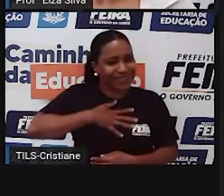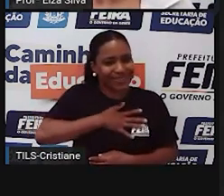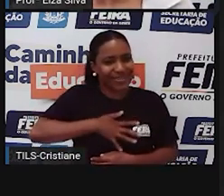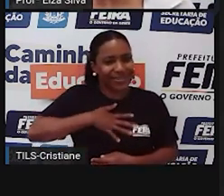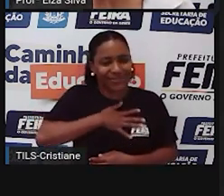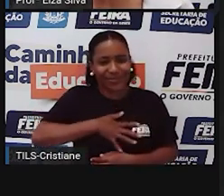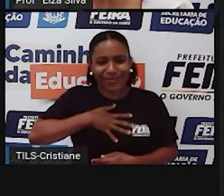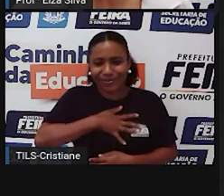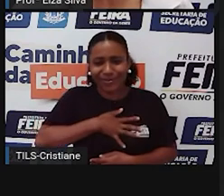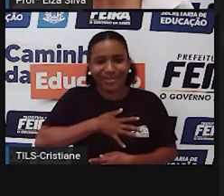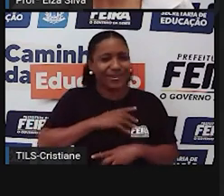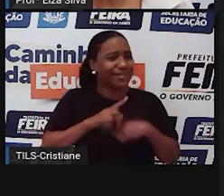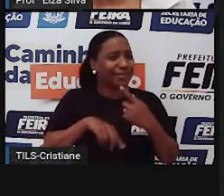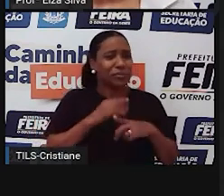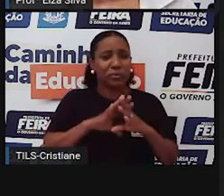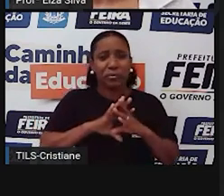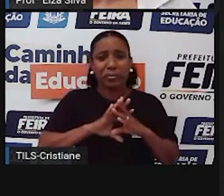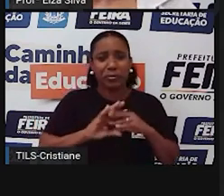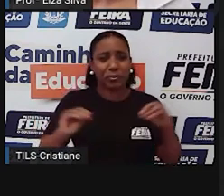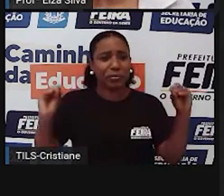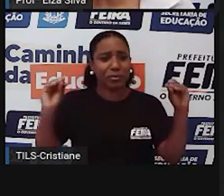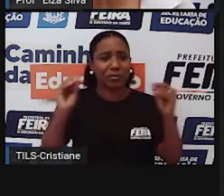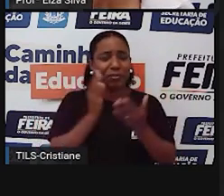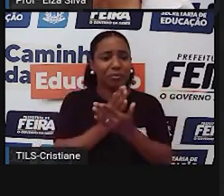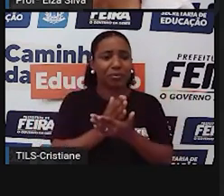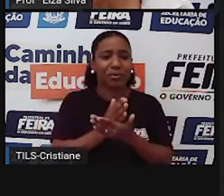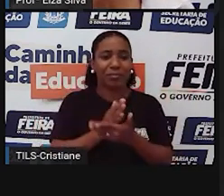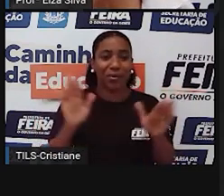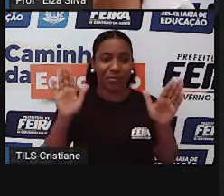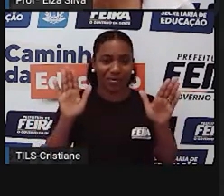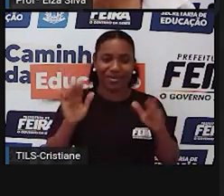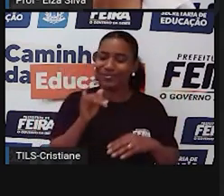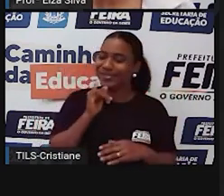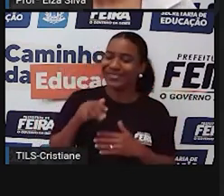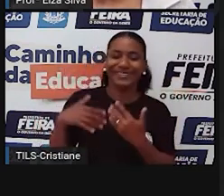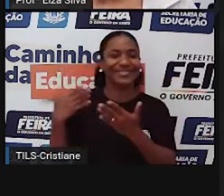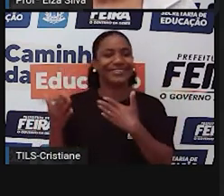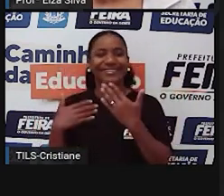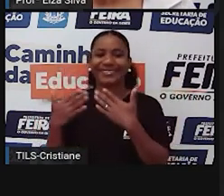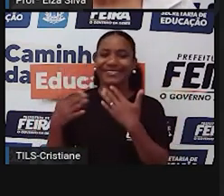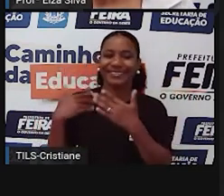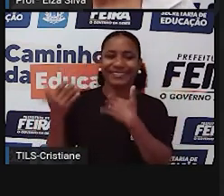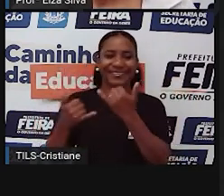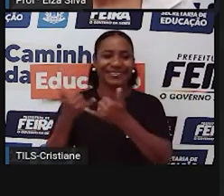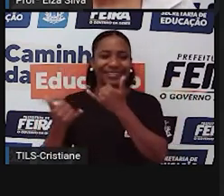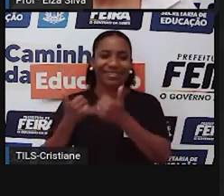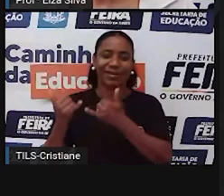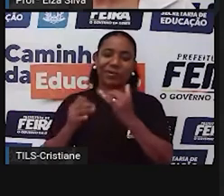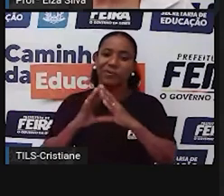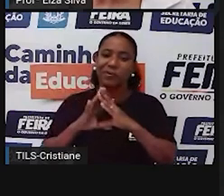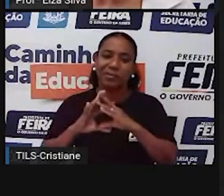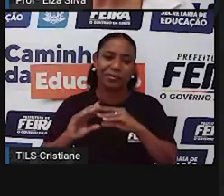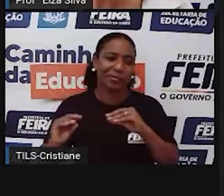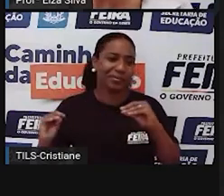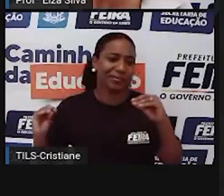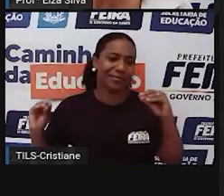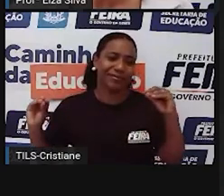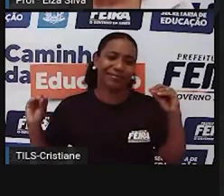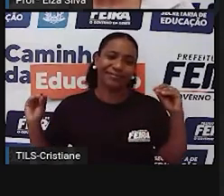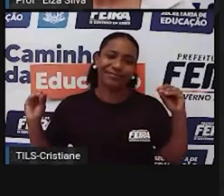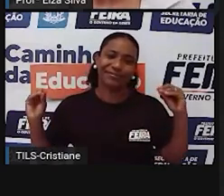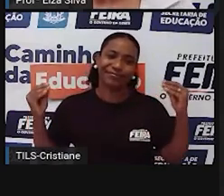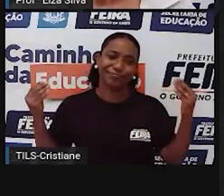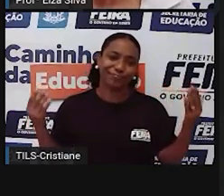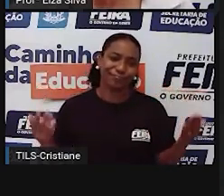repente, numa situação bem legal, né? Bem descontraída. Aí, de repente, acaba. Então, essa expressão